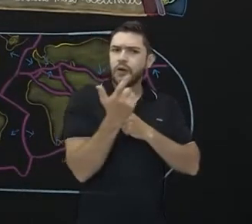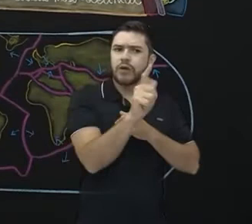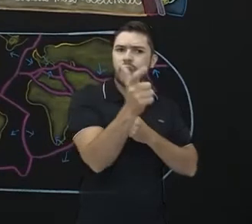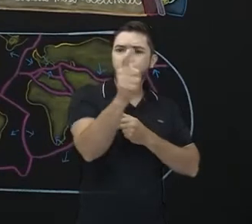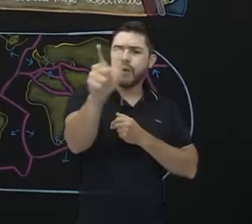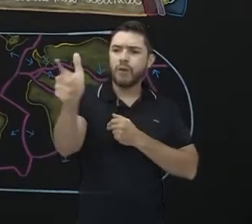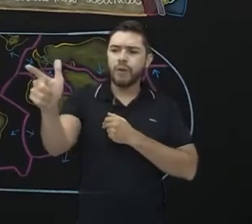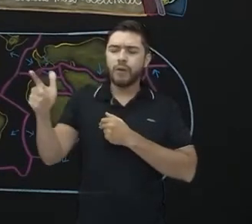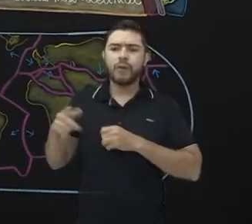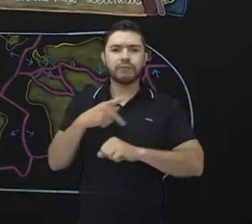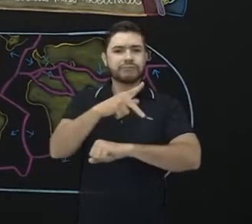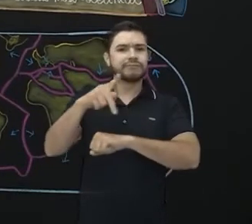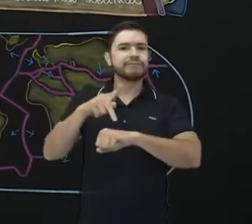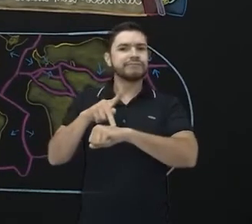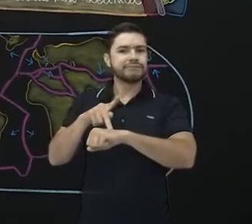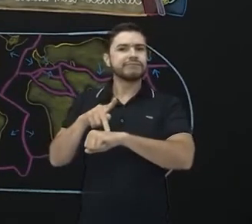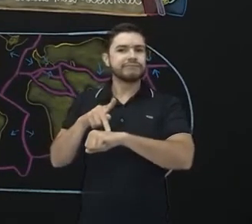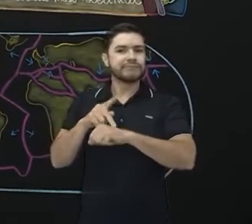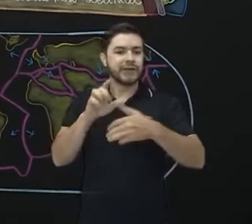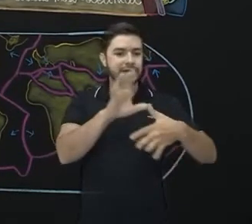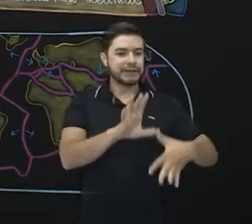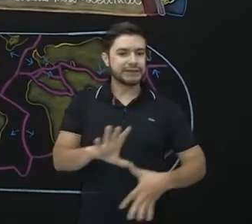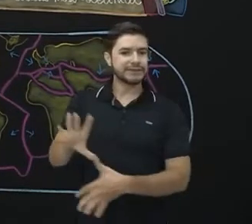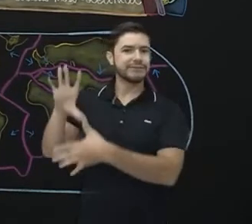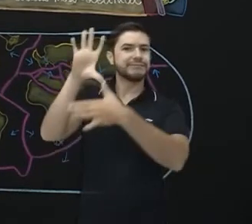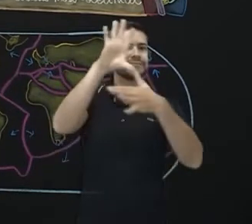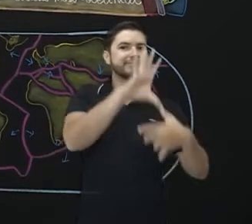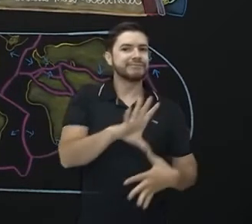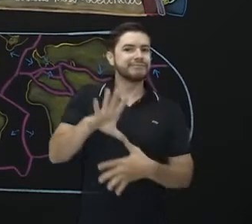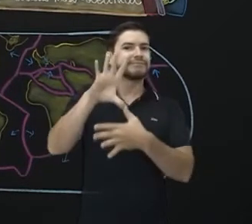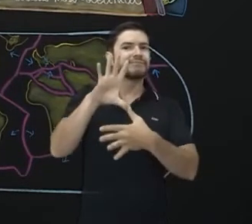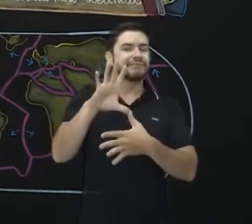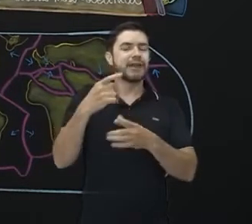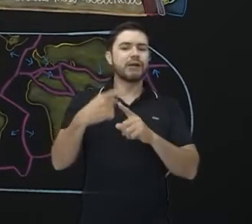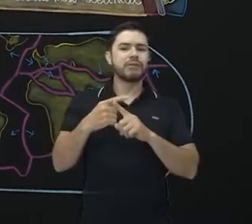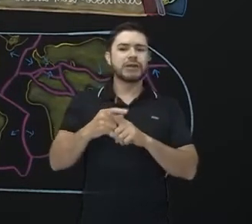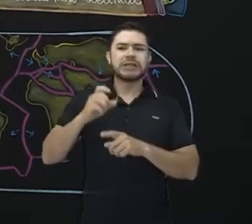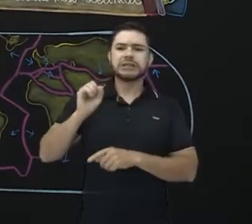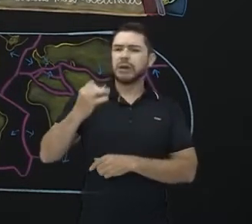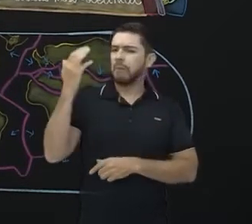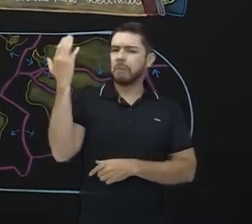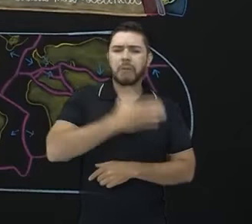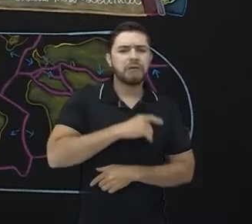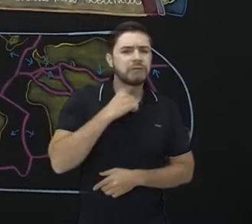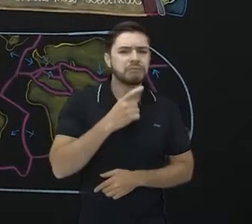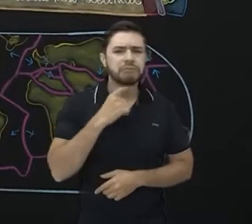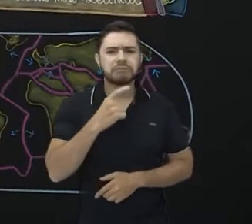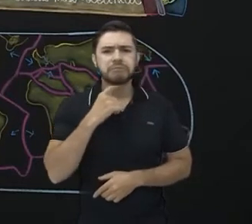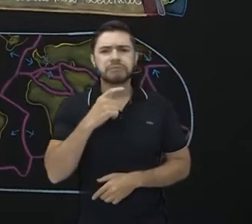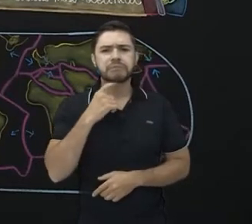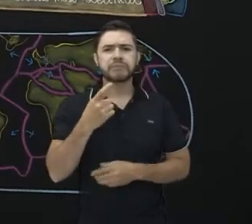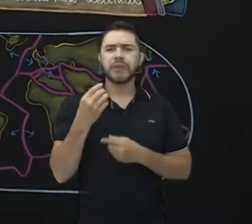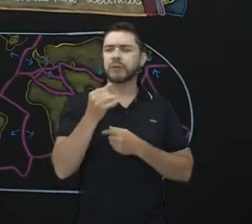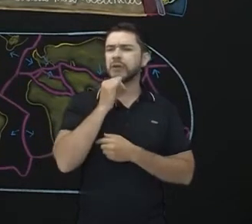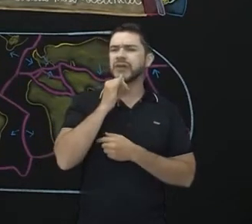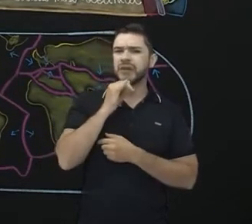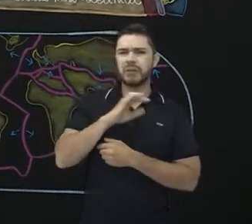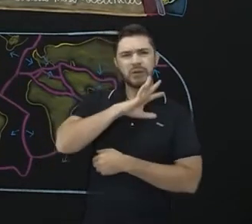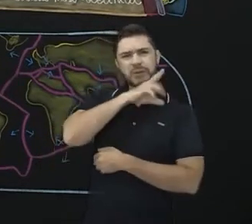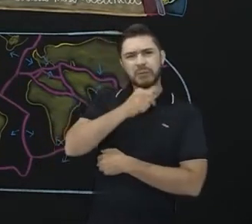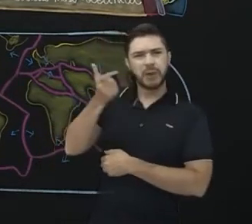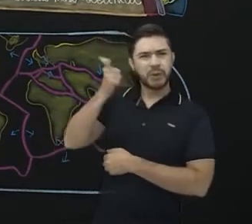Pois se esses continentes nunca estivessem unidos de fato, seria um pouco provável que um animal terrestre nadaria por 3